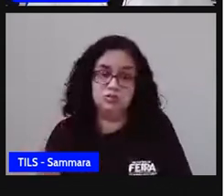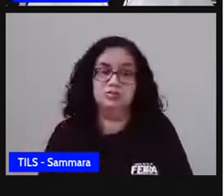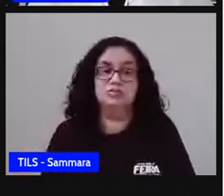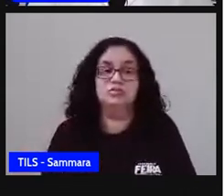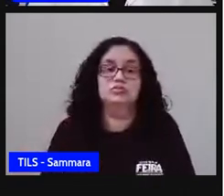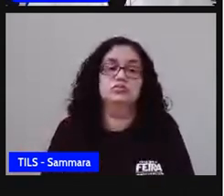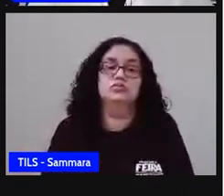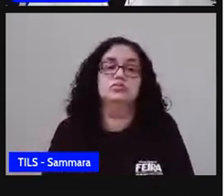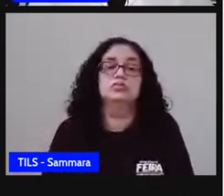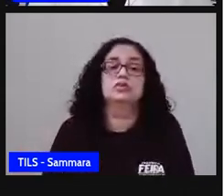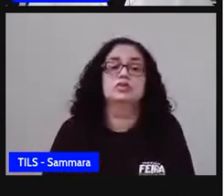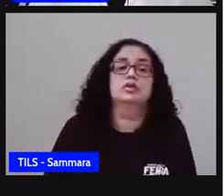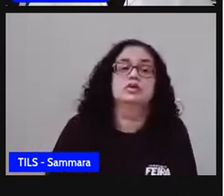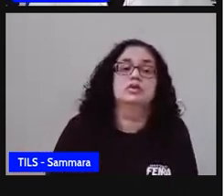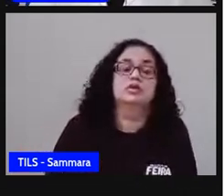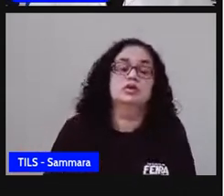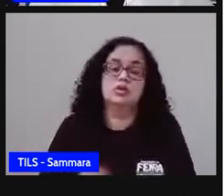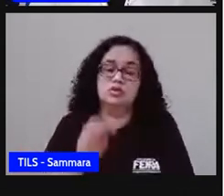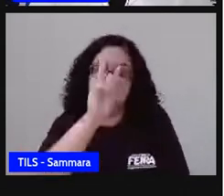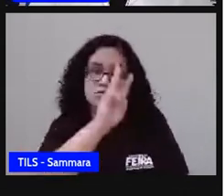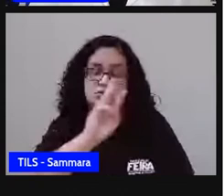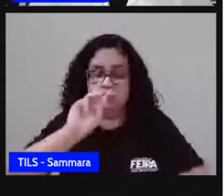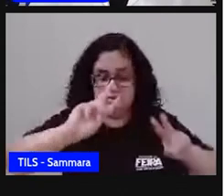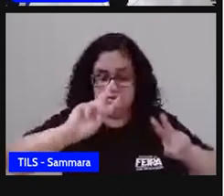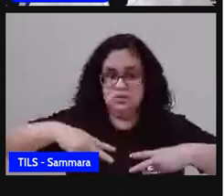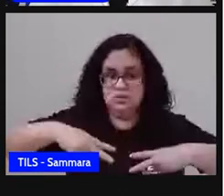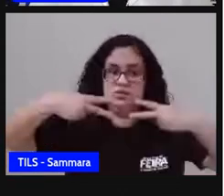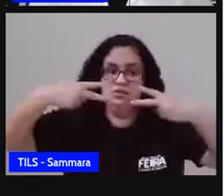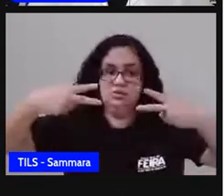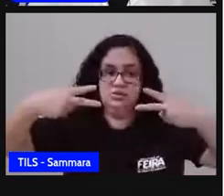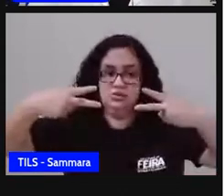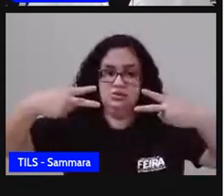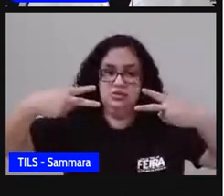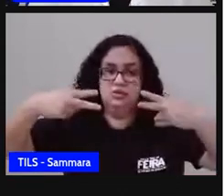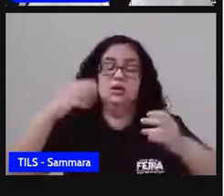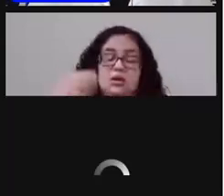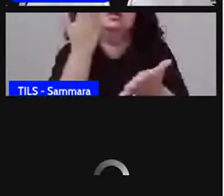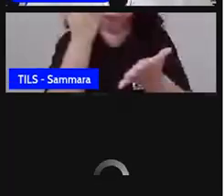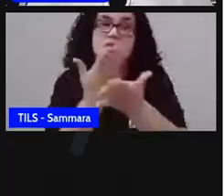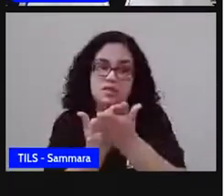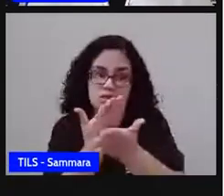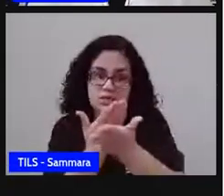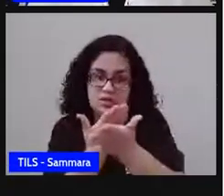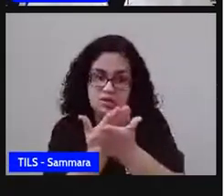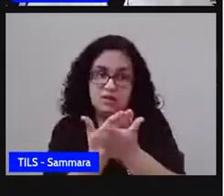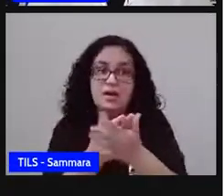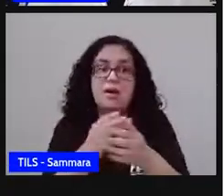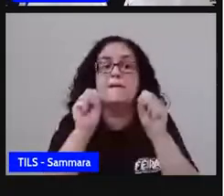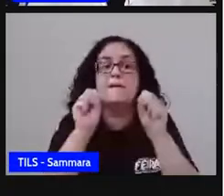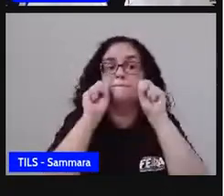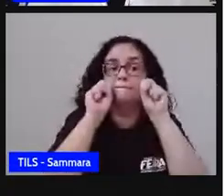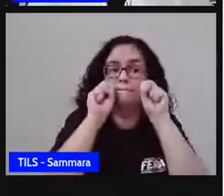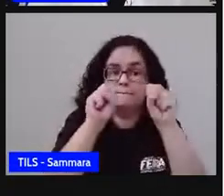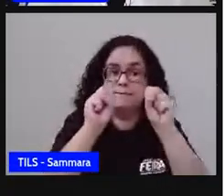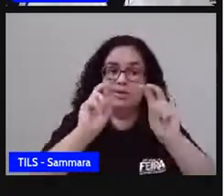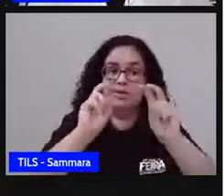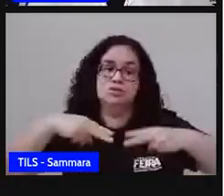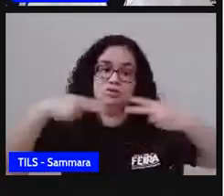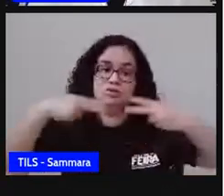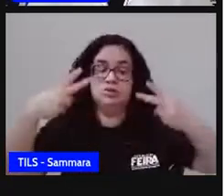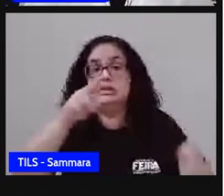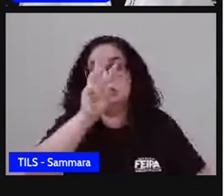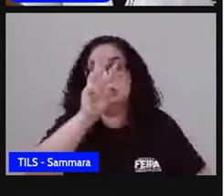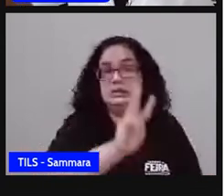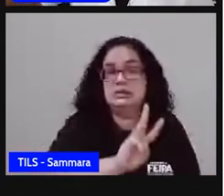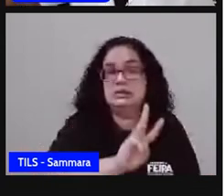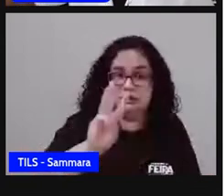O link daquele site nós vamos deixar aí na descrição da aula. Você pode acessar o link desse site.